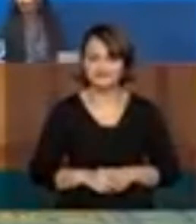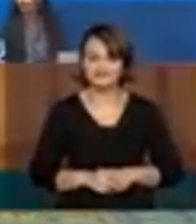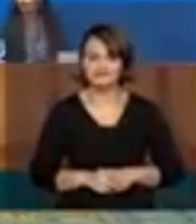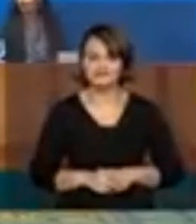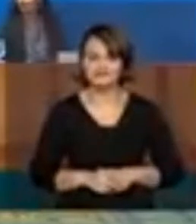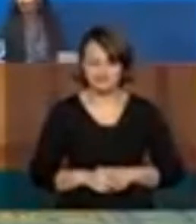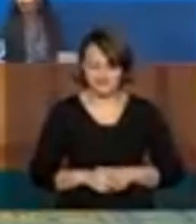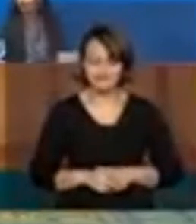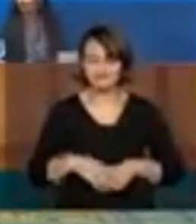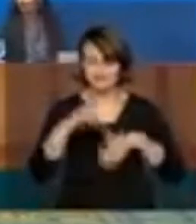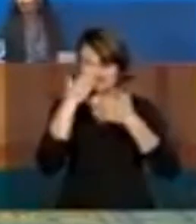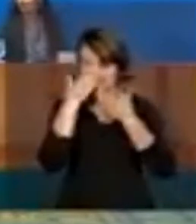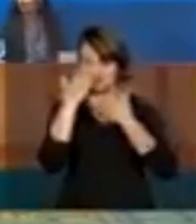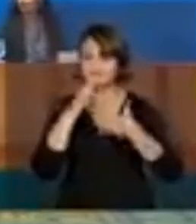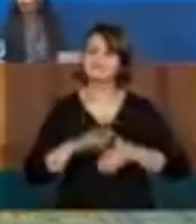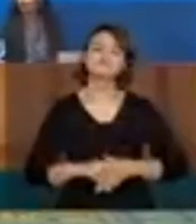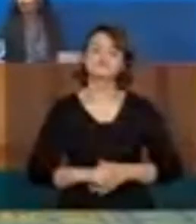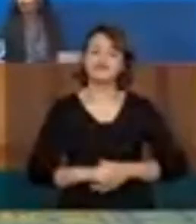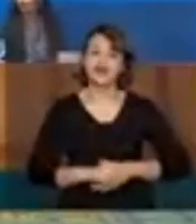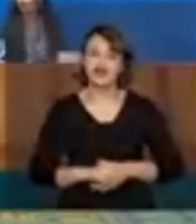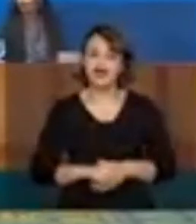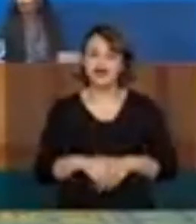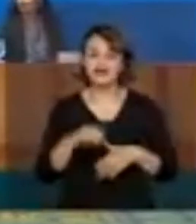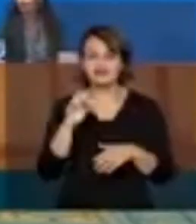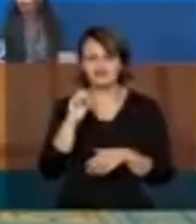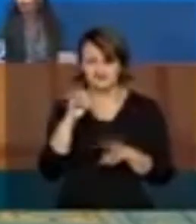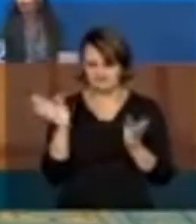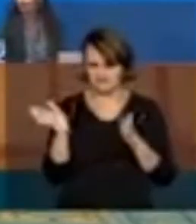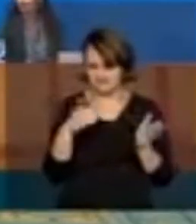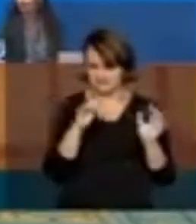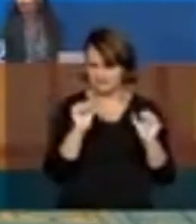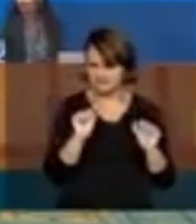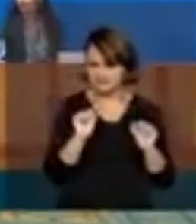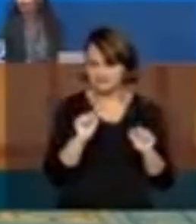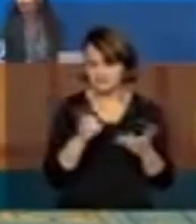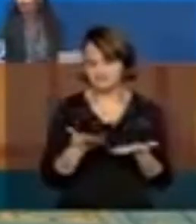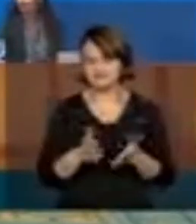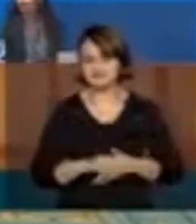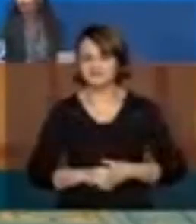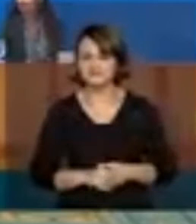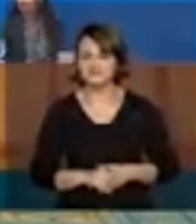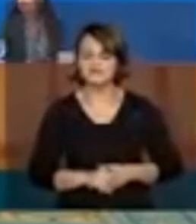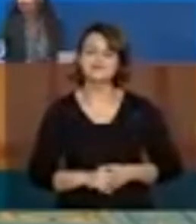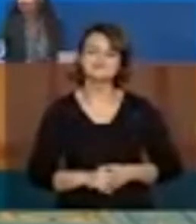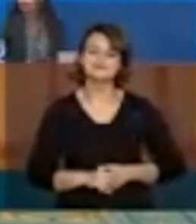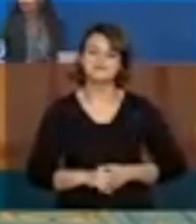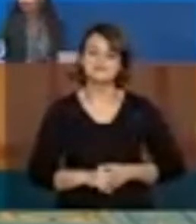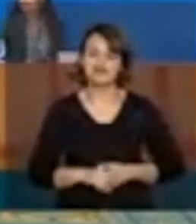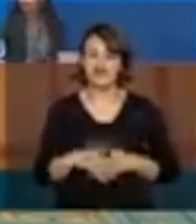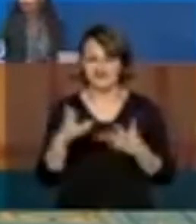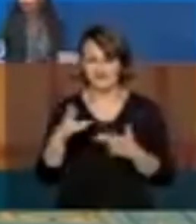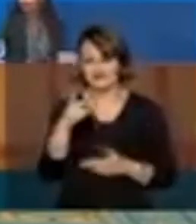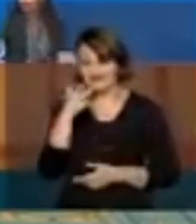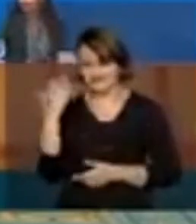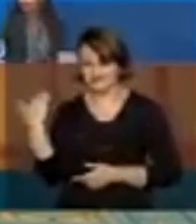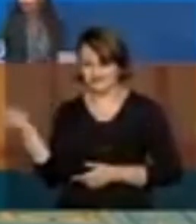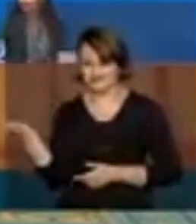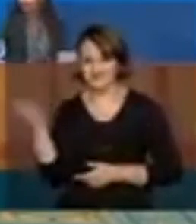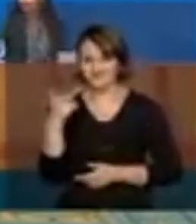Obrigado, Barreto. Se a gente puder passar, por favor. Como o Barreto falou,